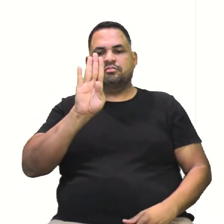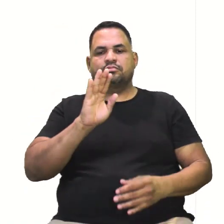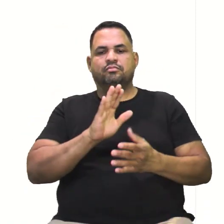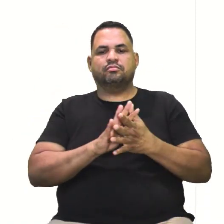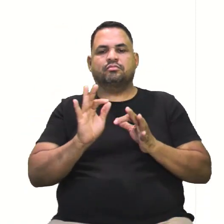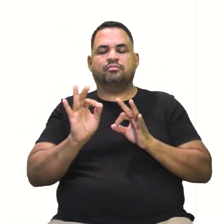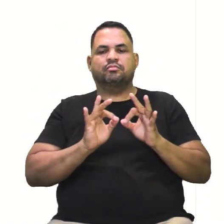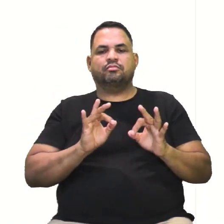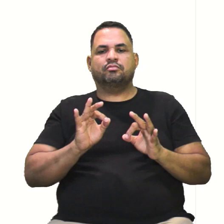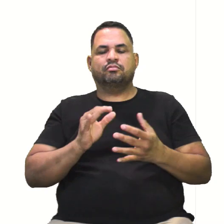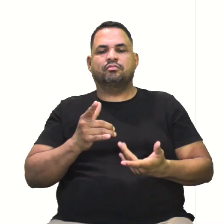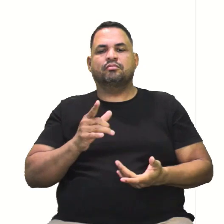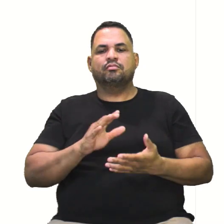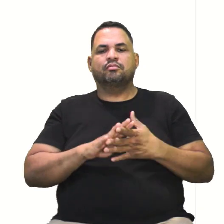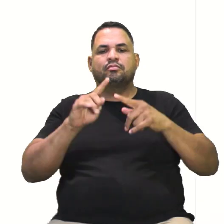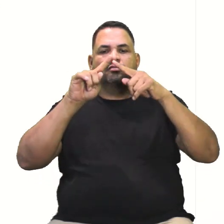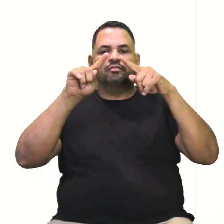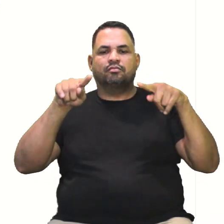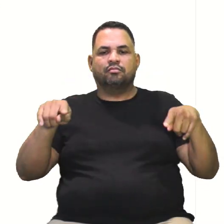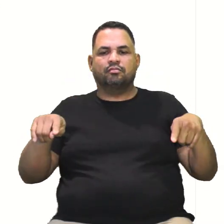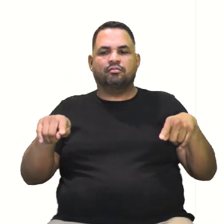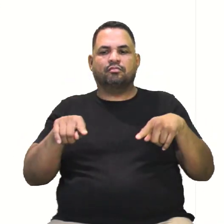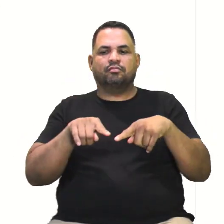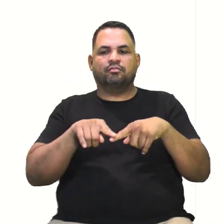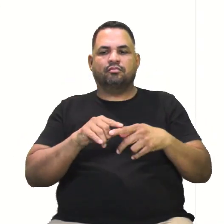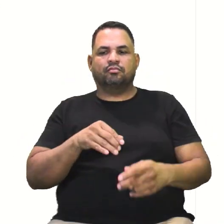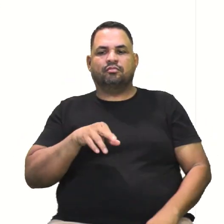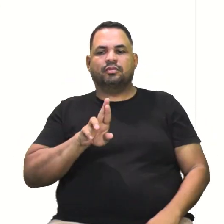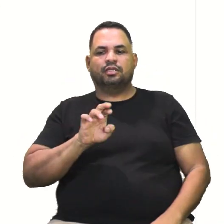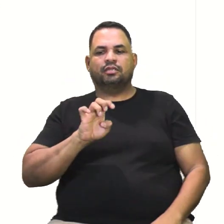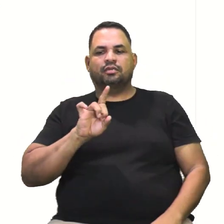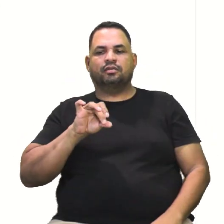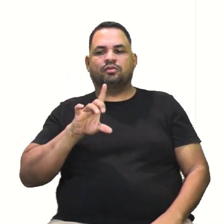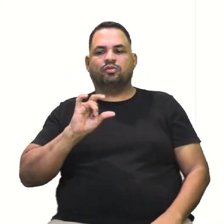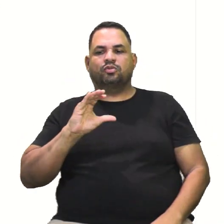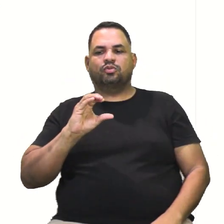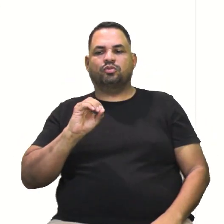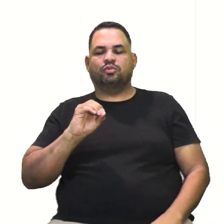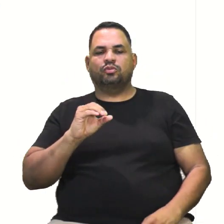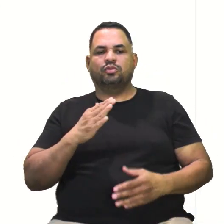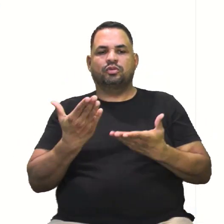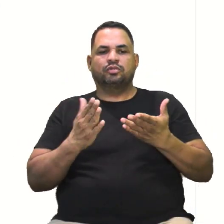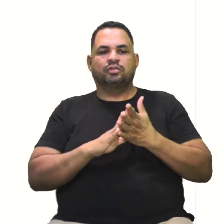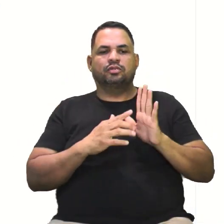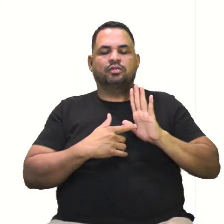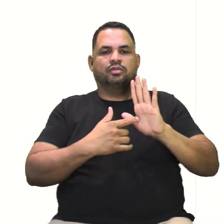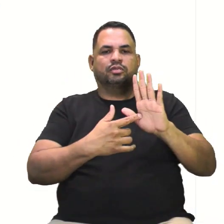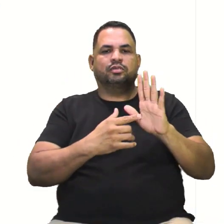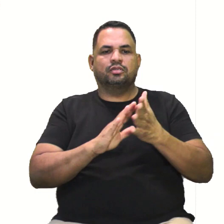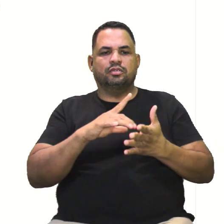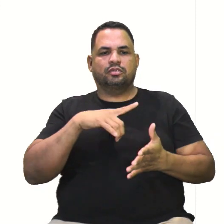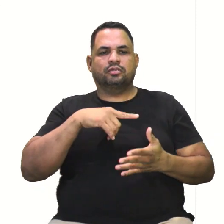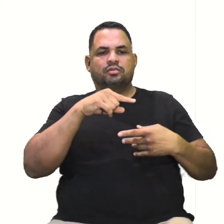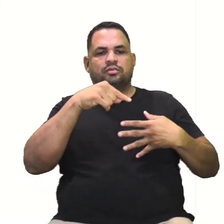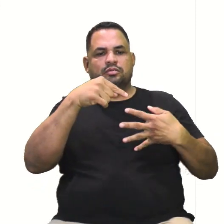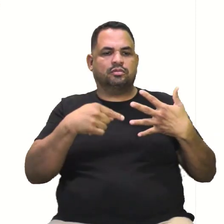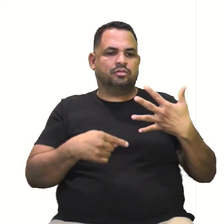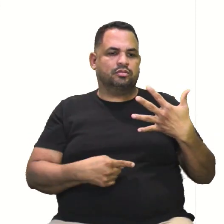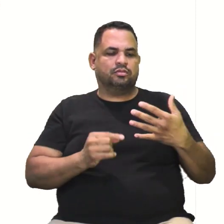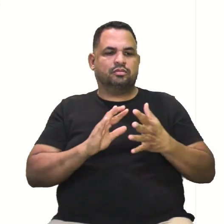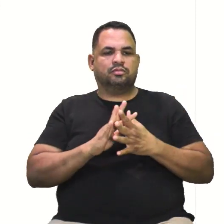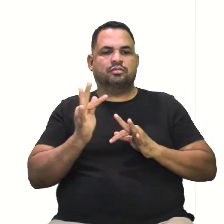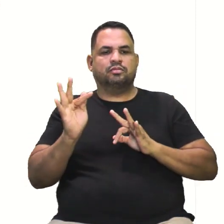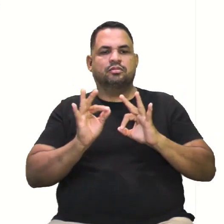Também formamos aqui aquele triângulo retângulo, né? Não sei se vai mostrar em algum lugar, mas a gente já mostra aqui. Temos os elementos,